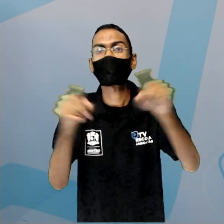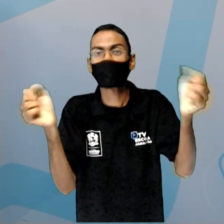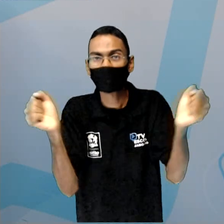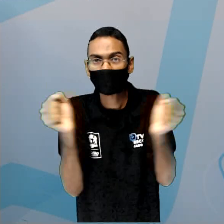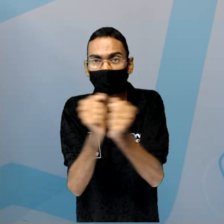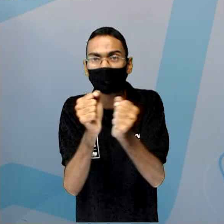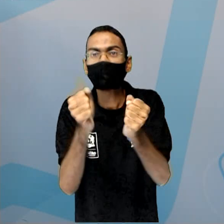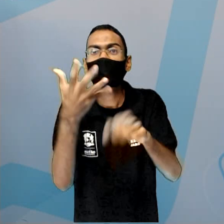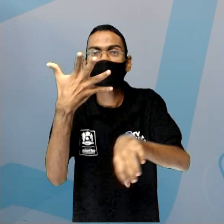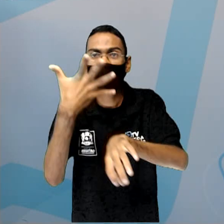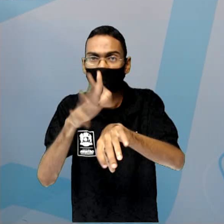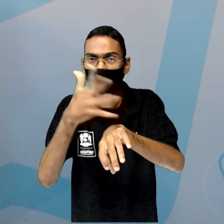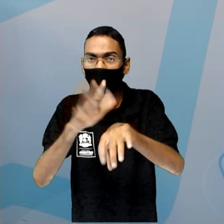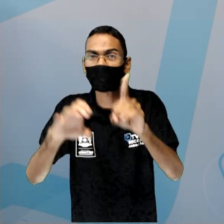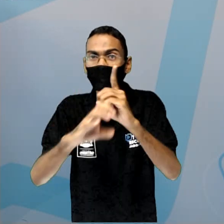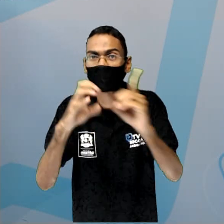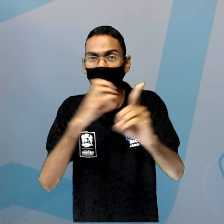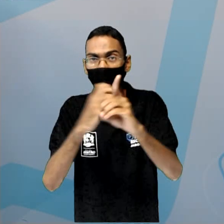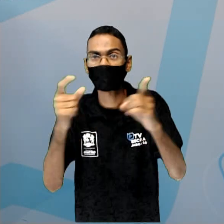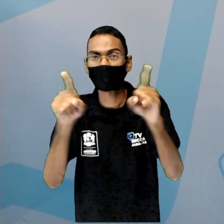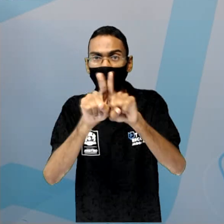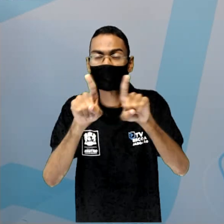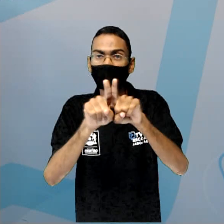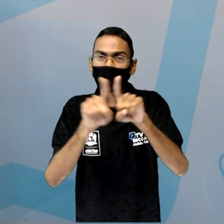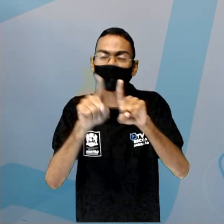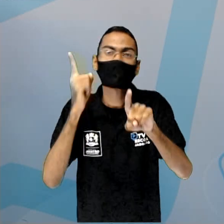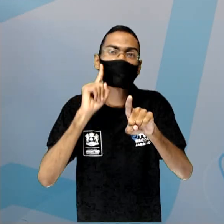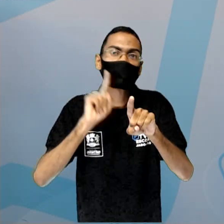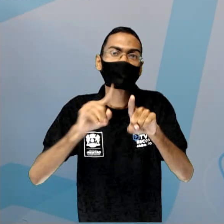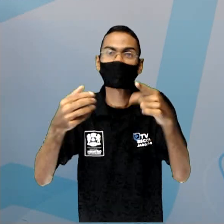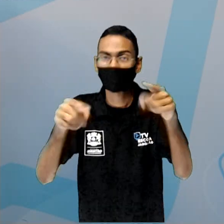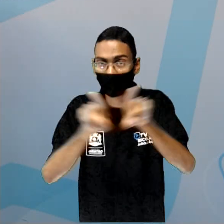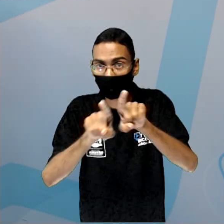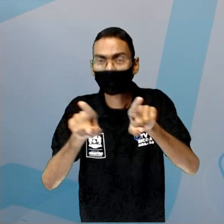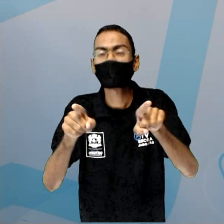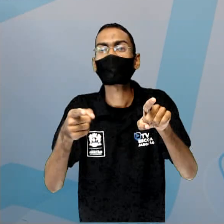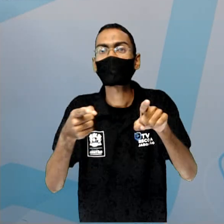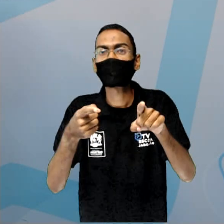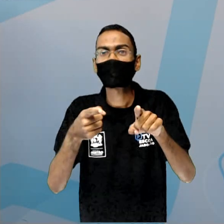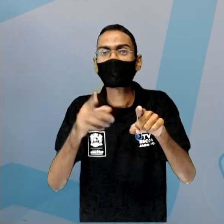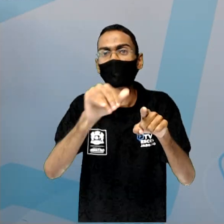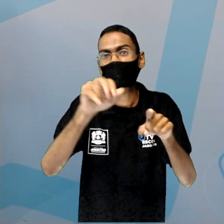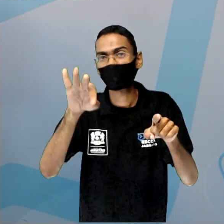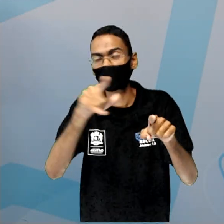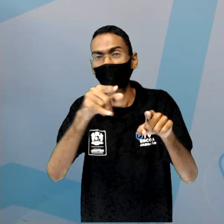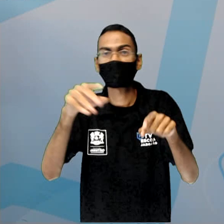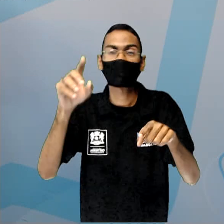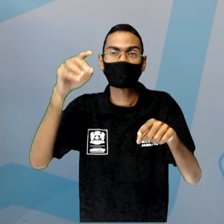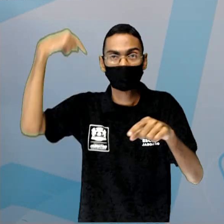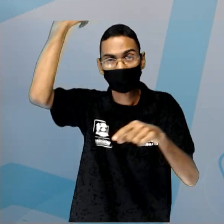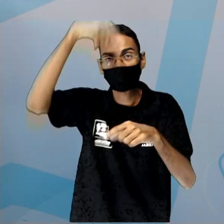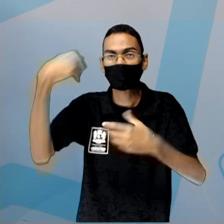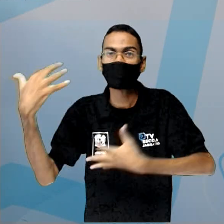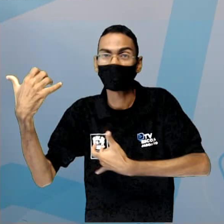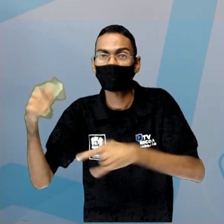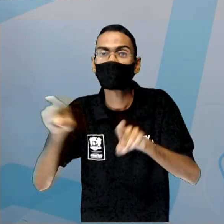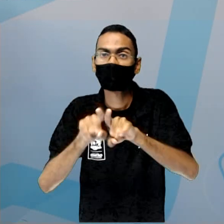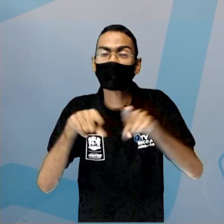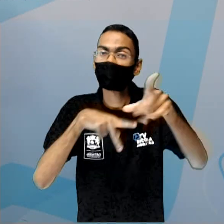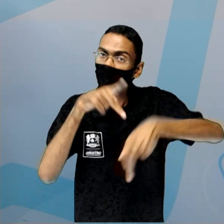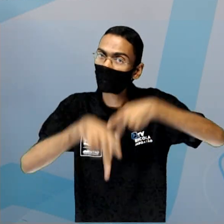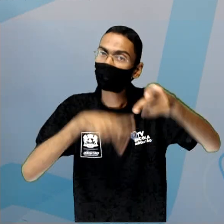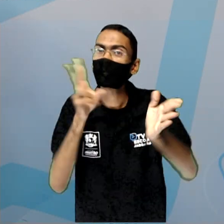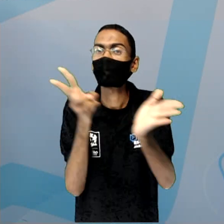apaches nos Estados Unidos, né? Os aztecas no México, né? Então, povos